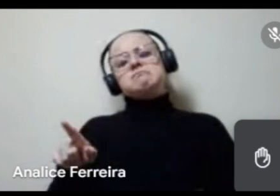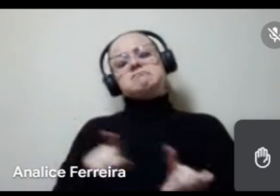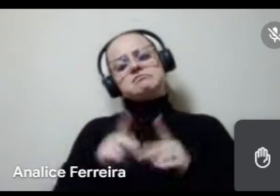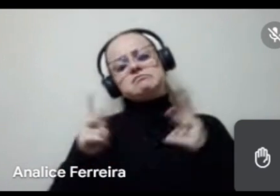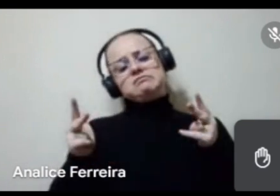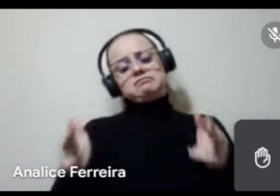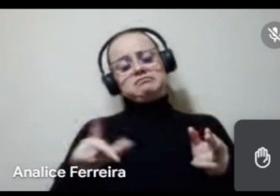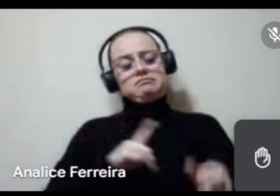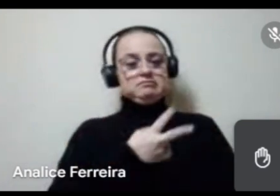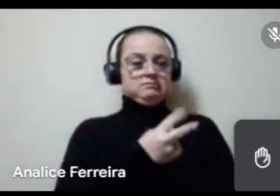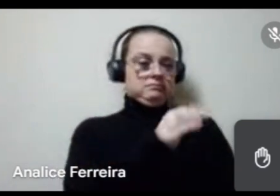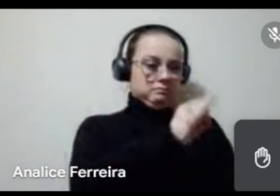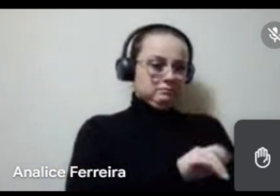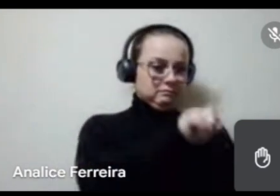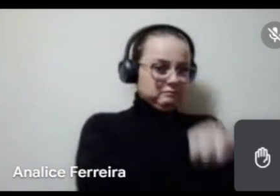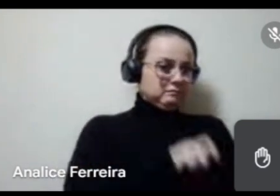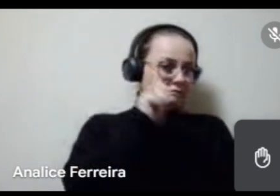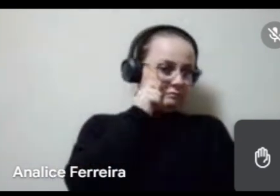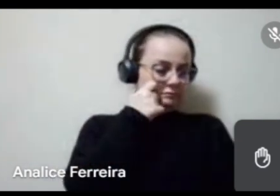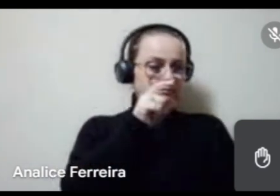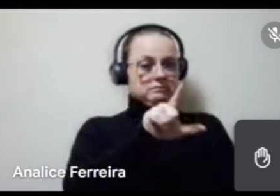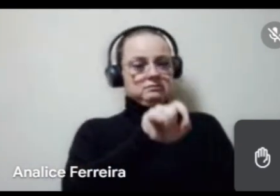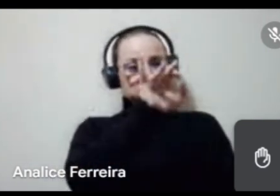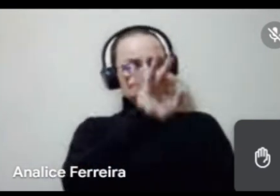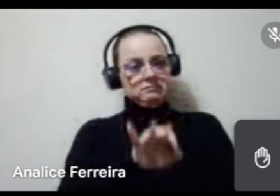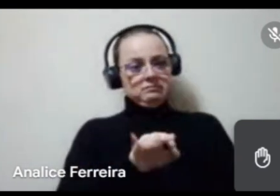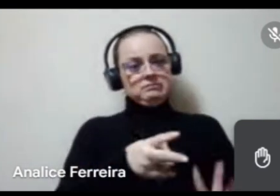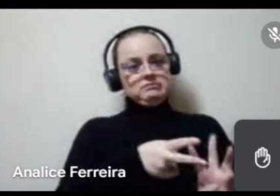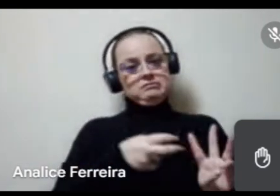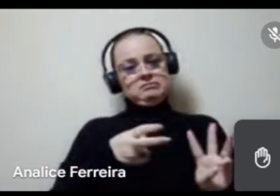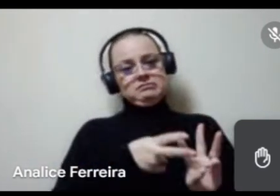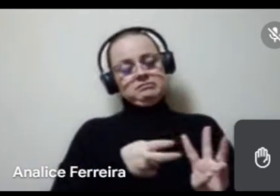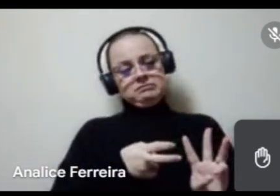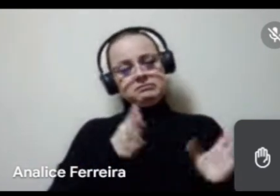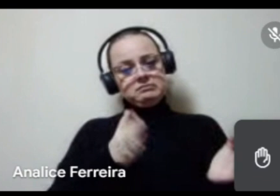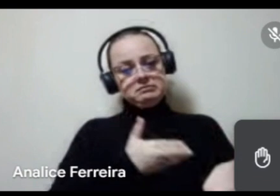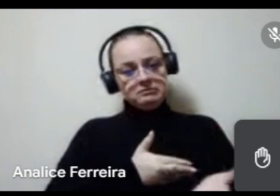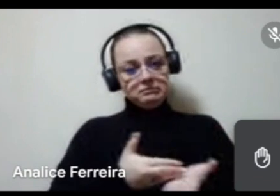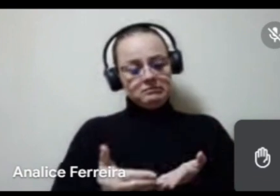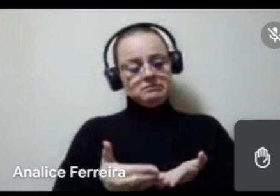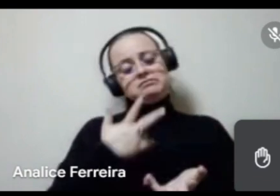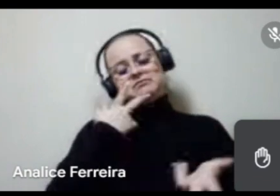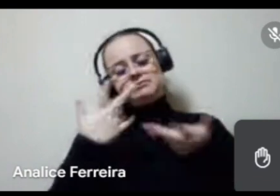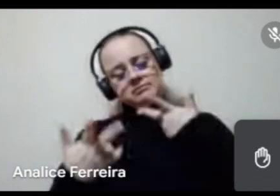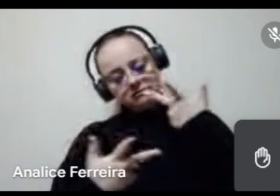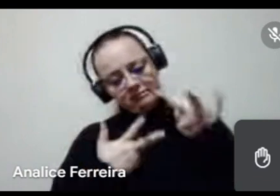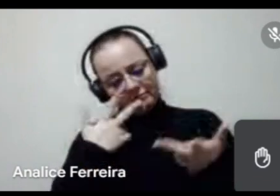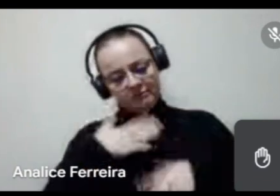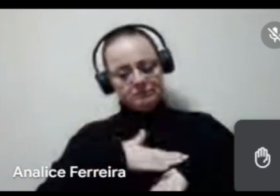eram 20% para pessoas negras e 10% para pessoas indígenas, e aí a partir dos diálogos, a partir dessa